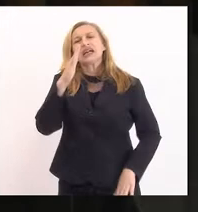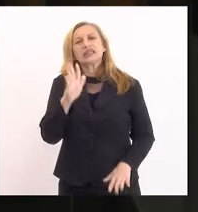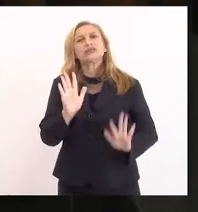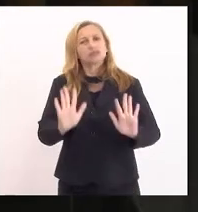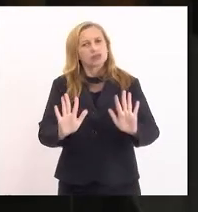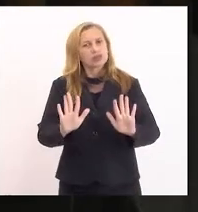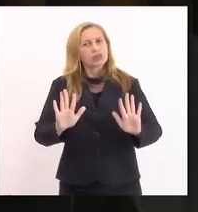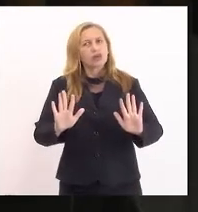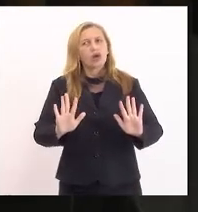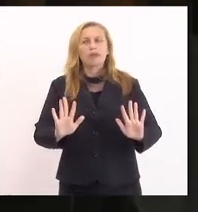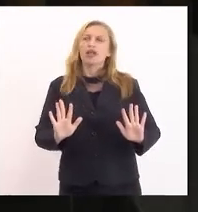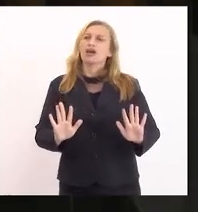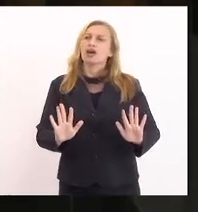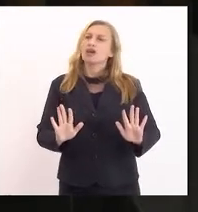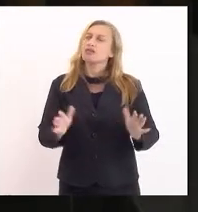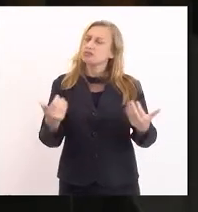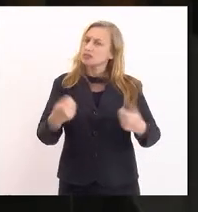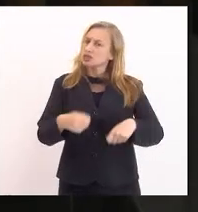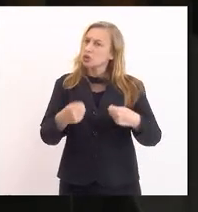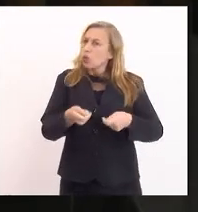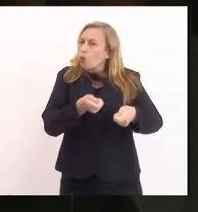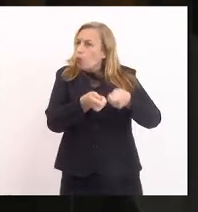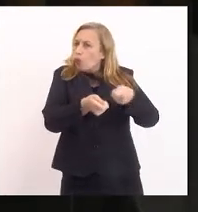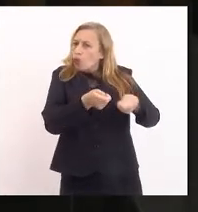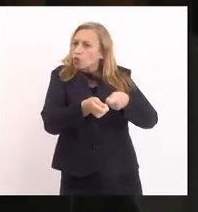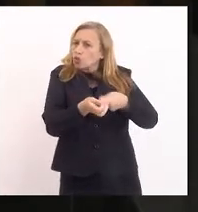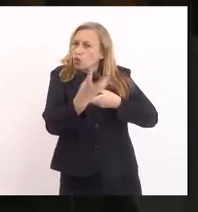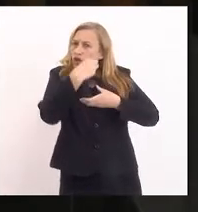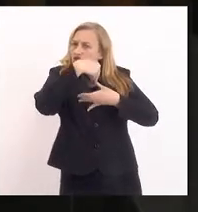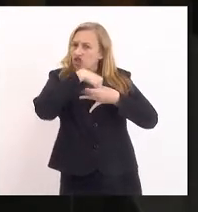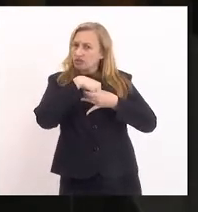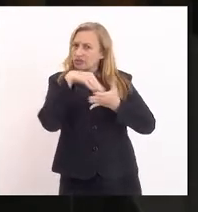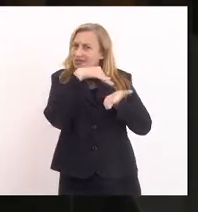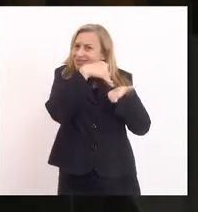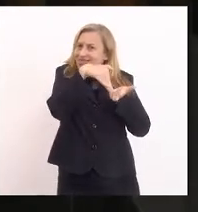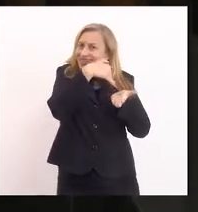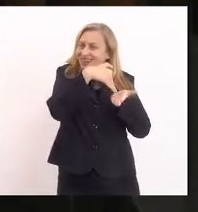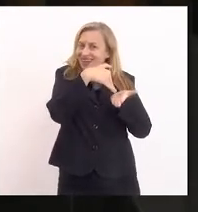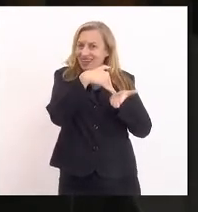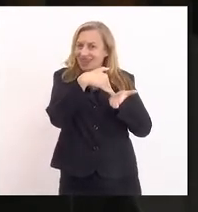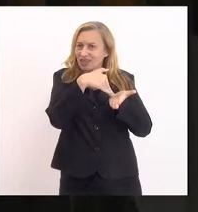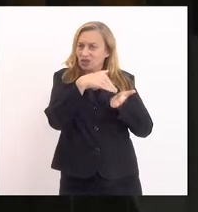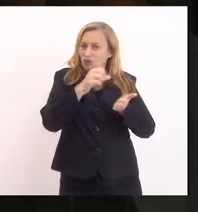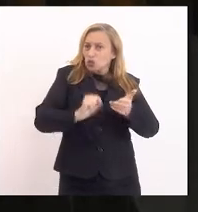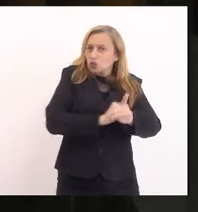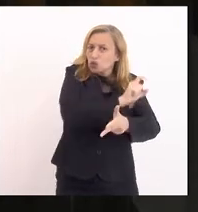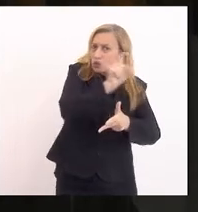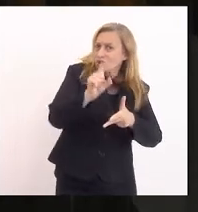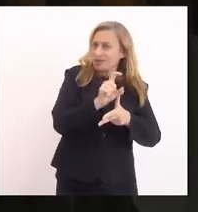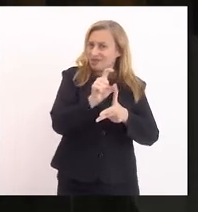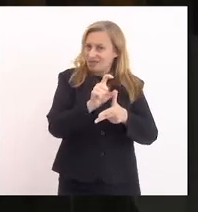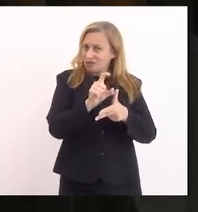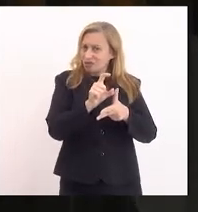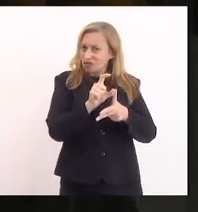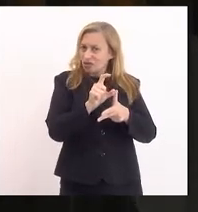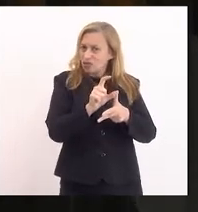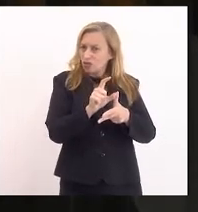necessário que os controles internos do Poder Executivo